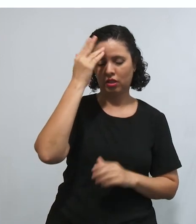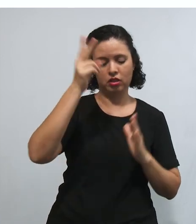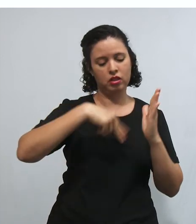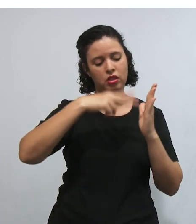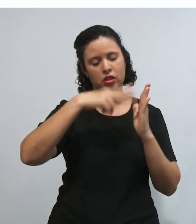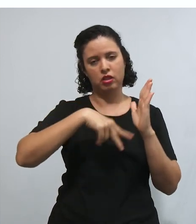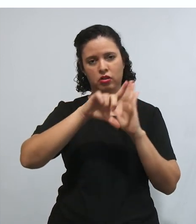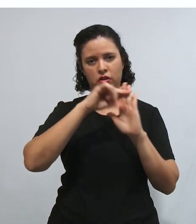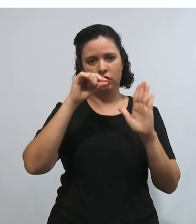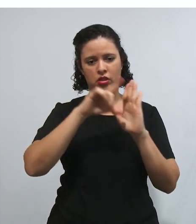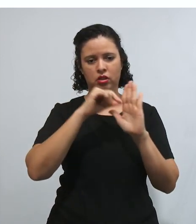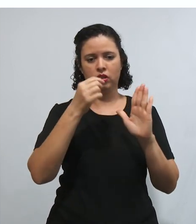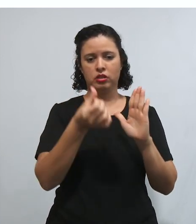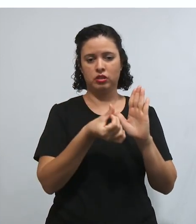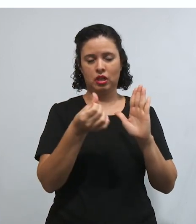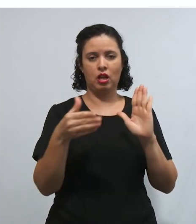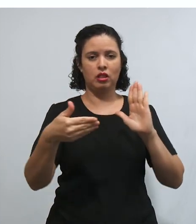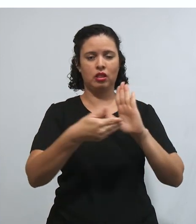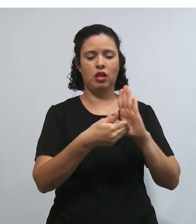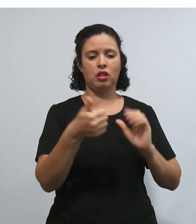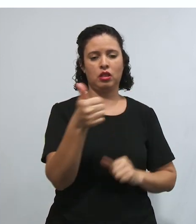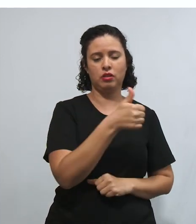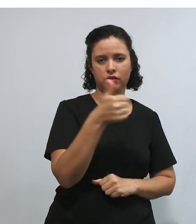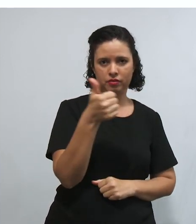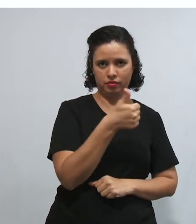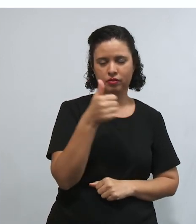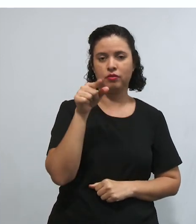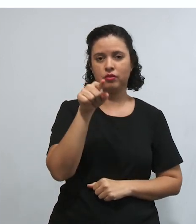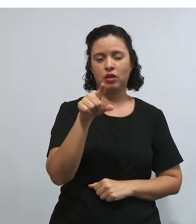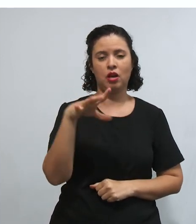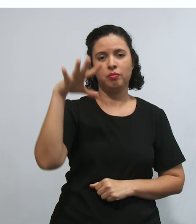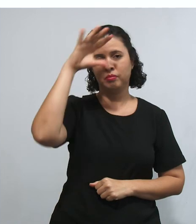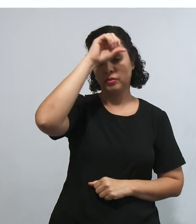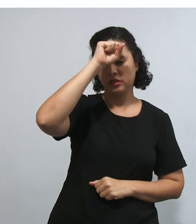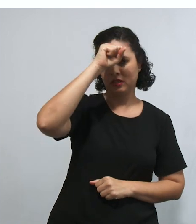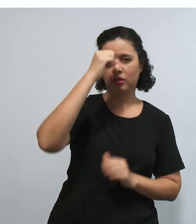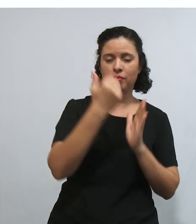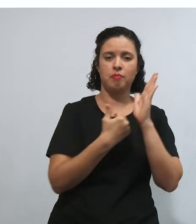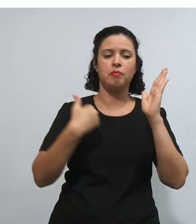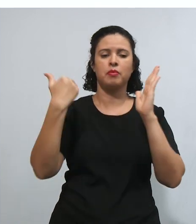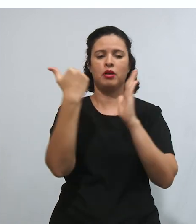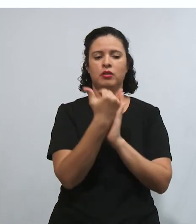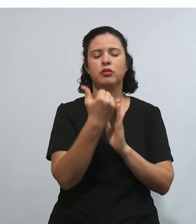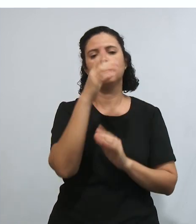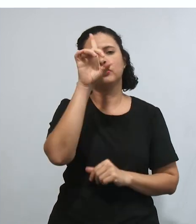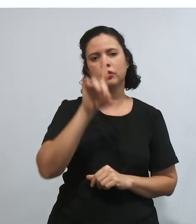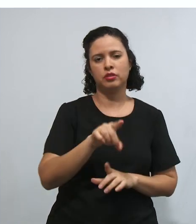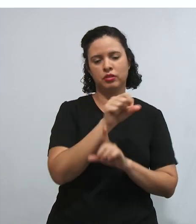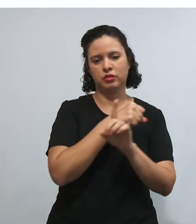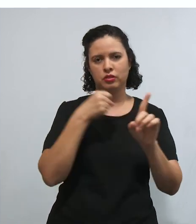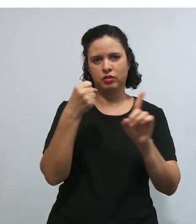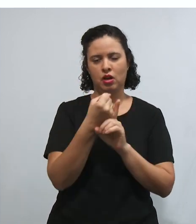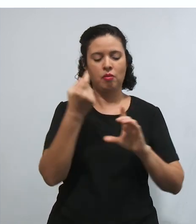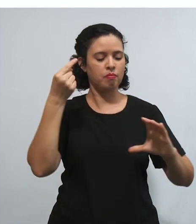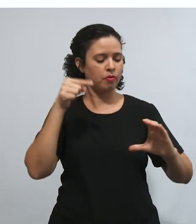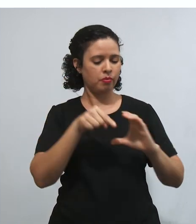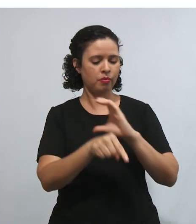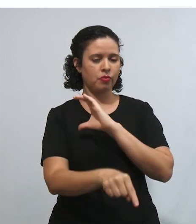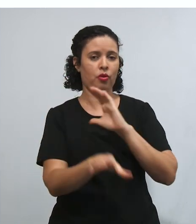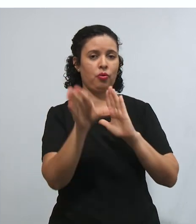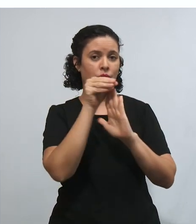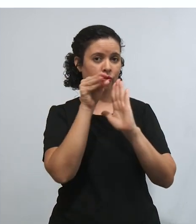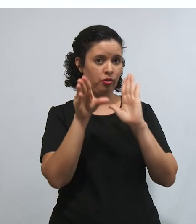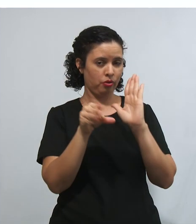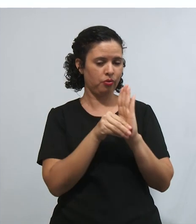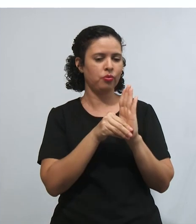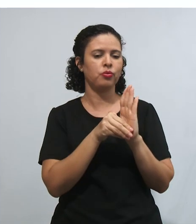11º, se apropriem dos direitos sociais, para, de fato, você ter condições de se aprofundar no conteúdo